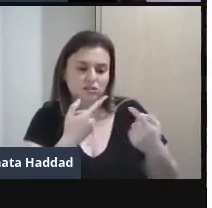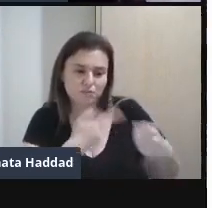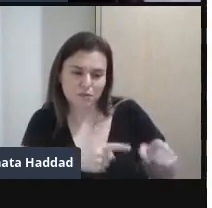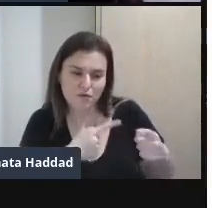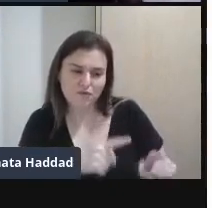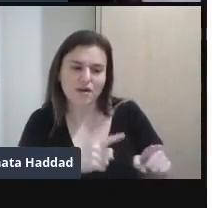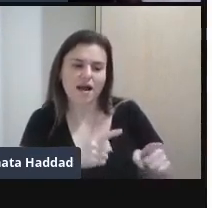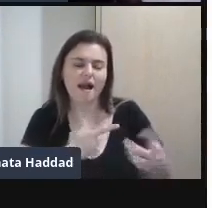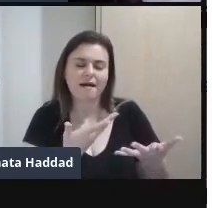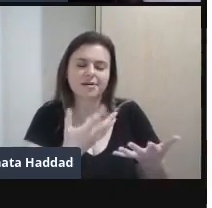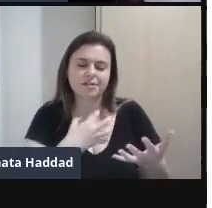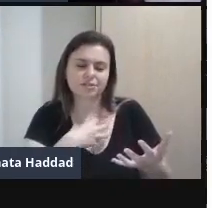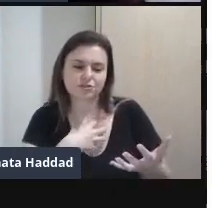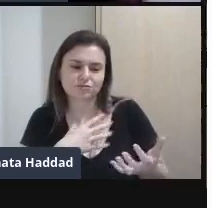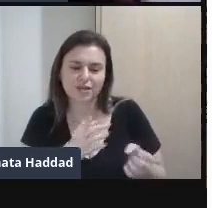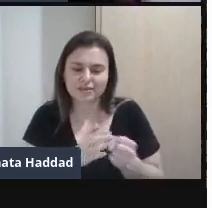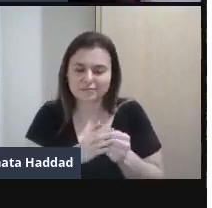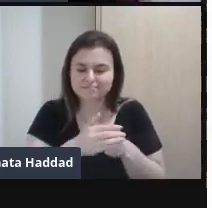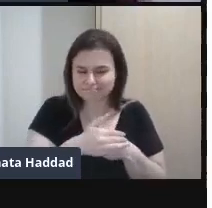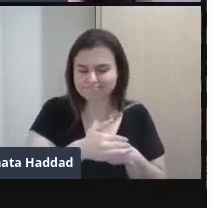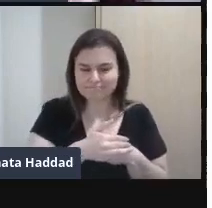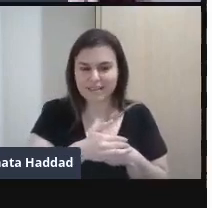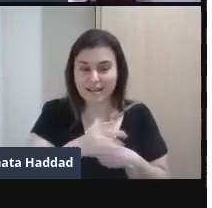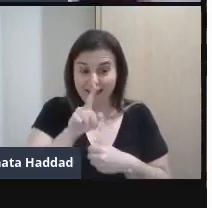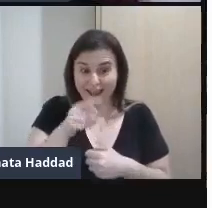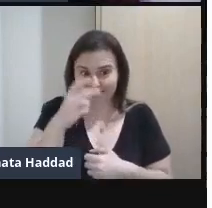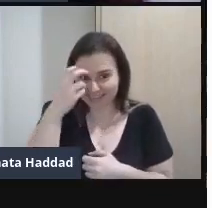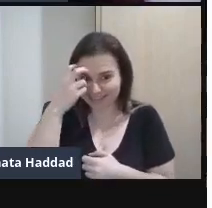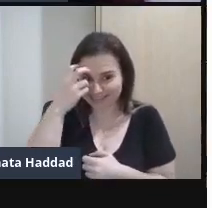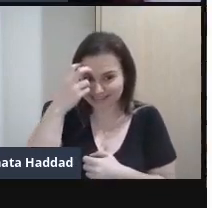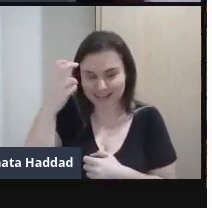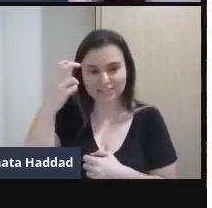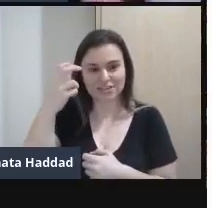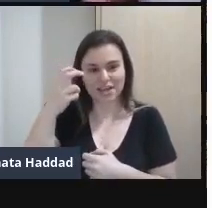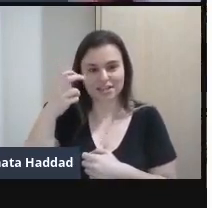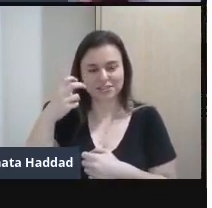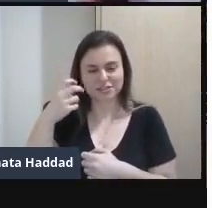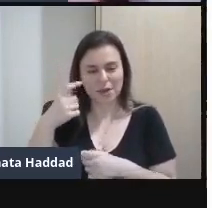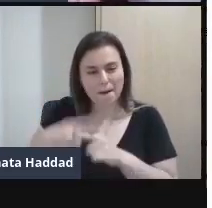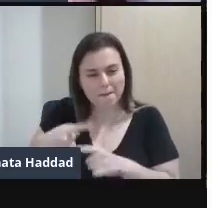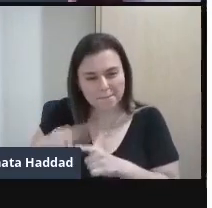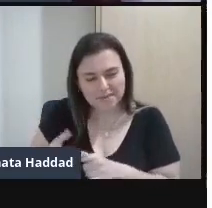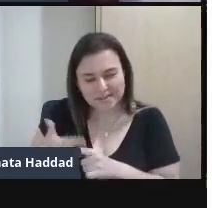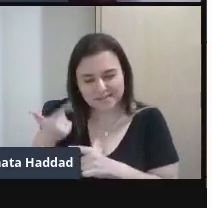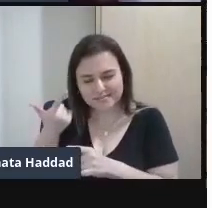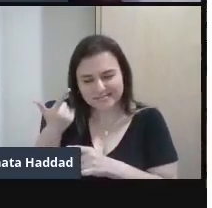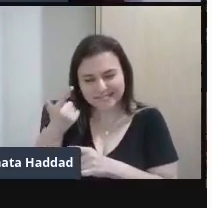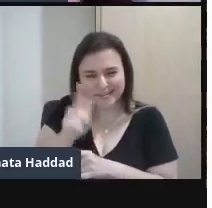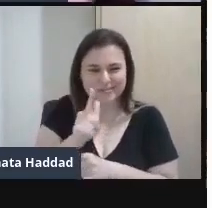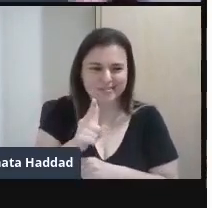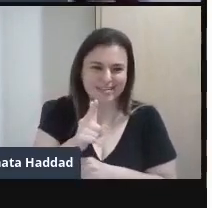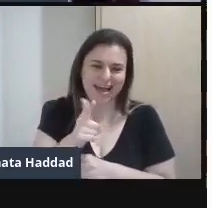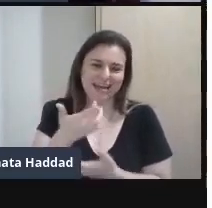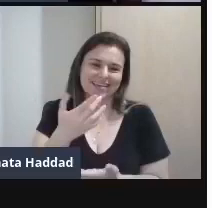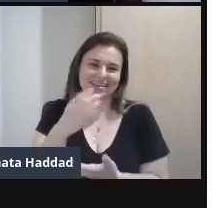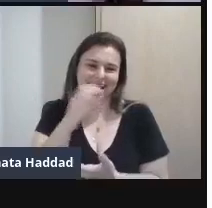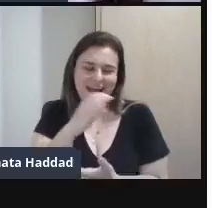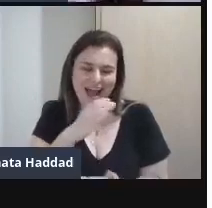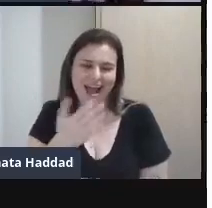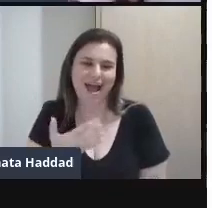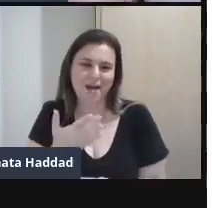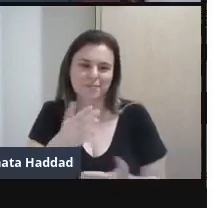muito inteligente É muito inteligente Porque você chega Mais rápido Sabe? Você vai chegando Às vezes nem notam E tá lá